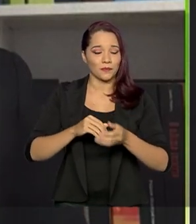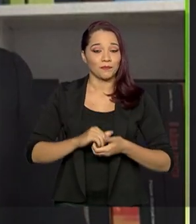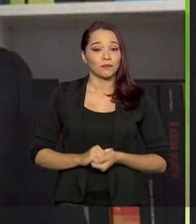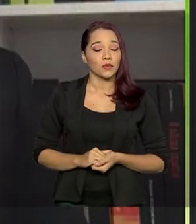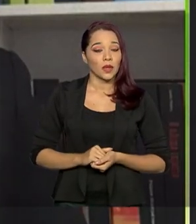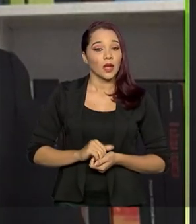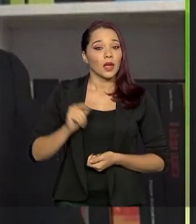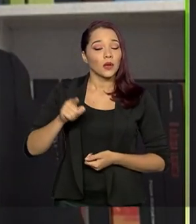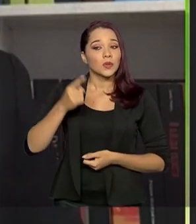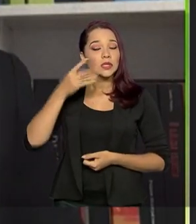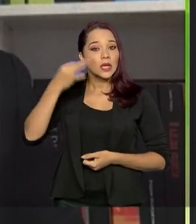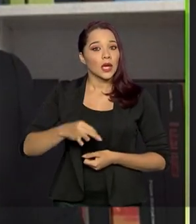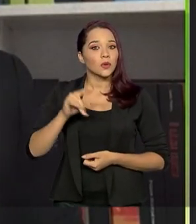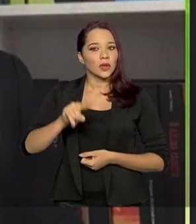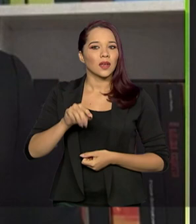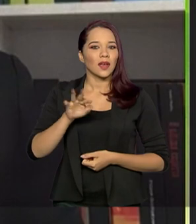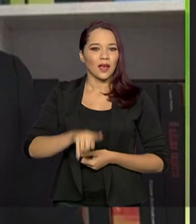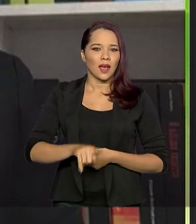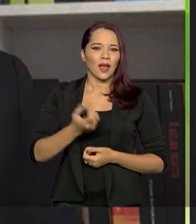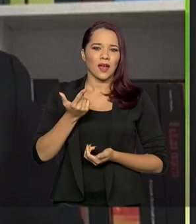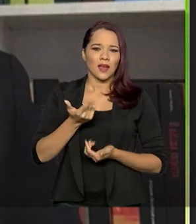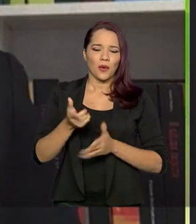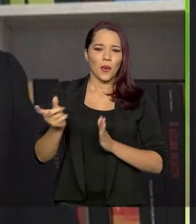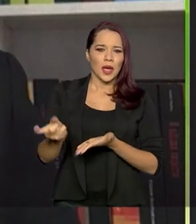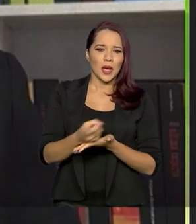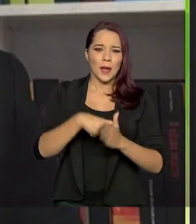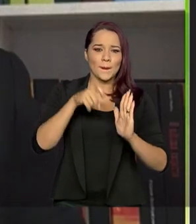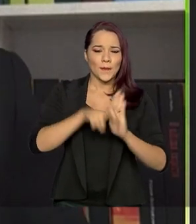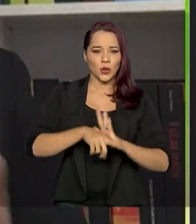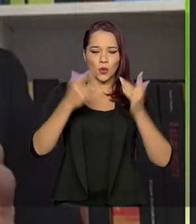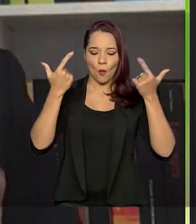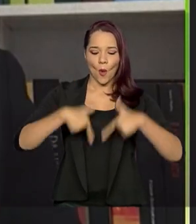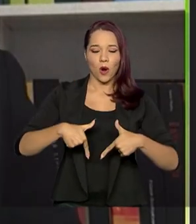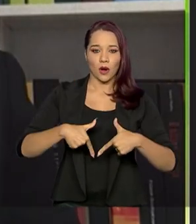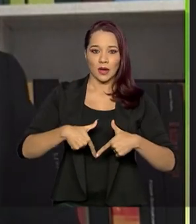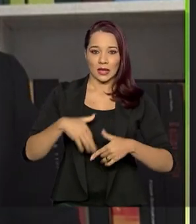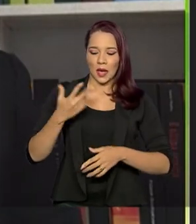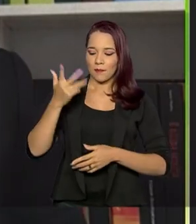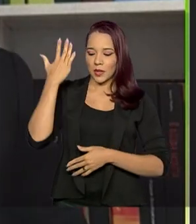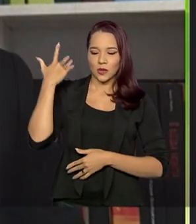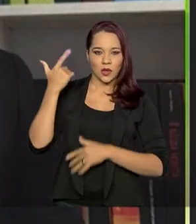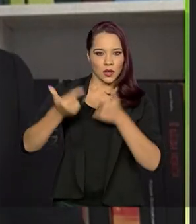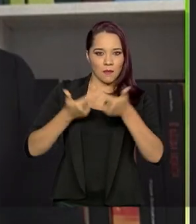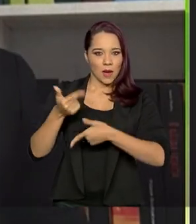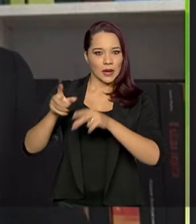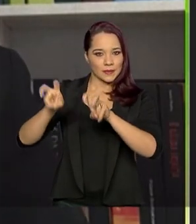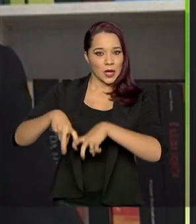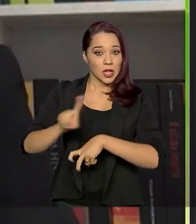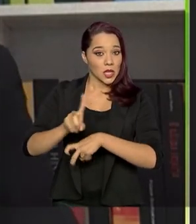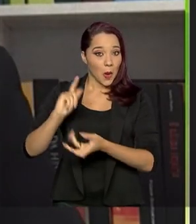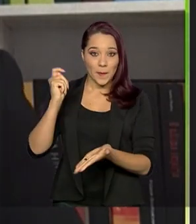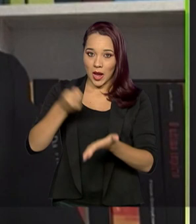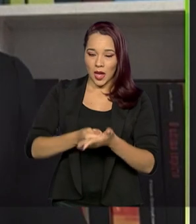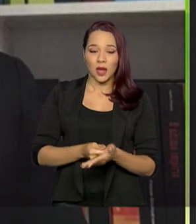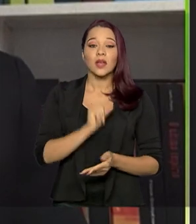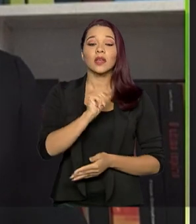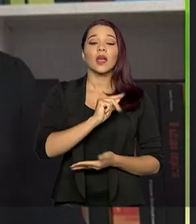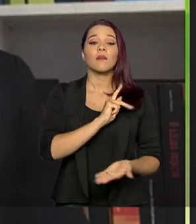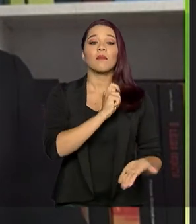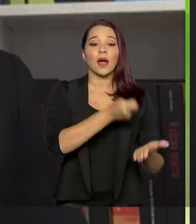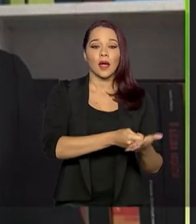o ideal é que chamamos de imposto neutro, ou seja, o contribuinte, ou seja, o produtor rural, não pagará. Quem pagará é